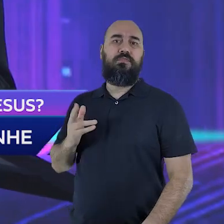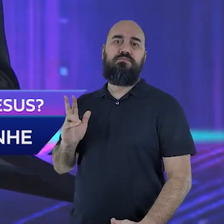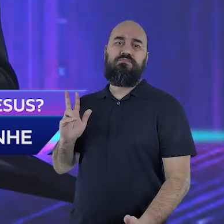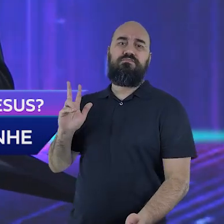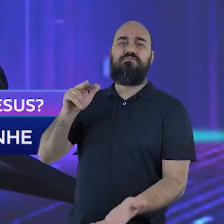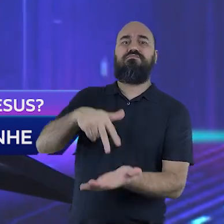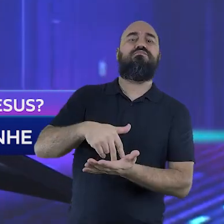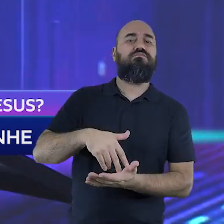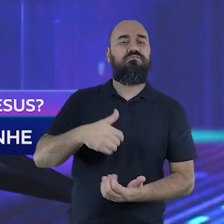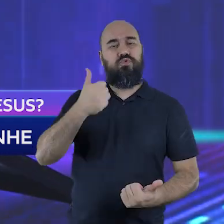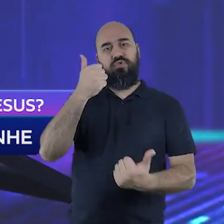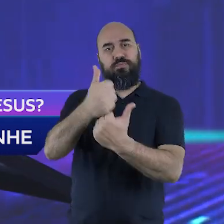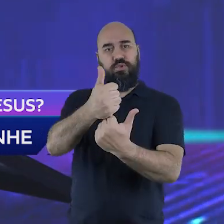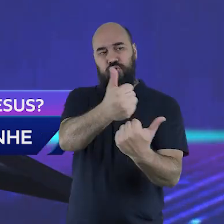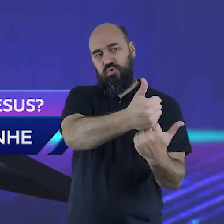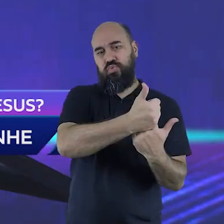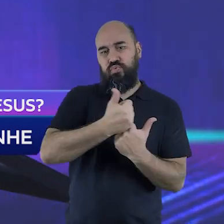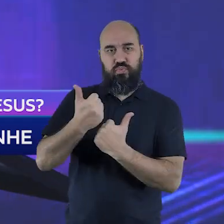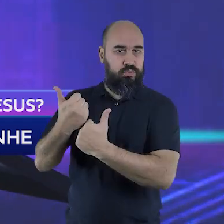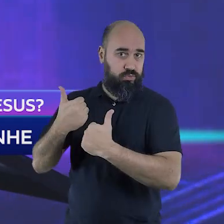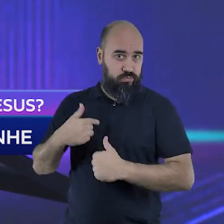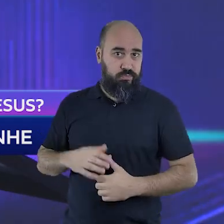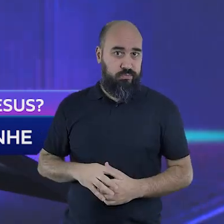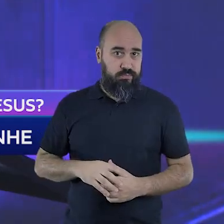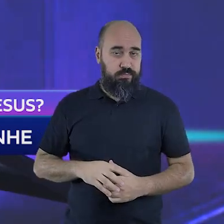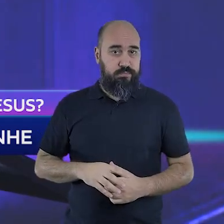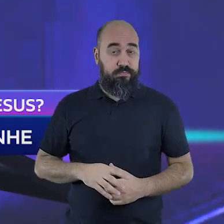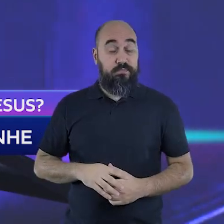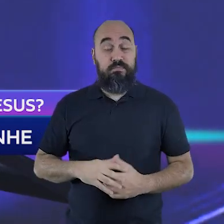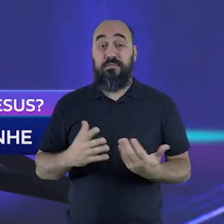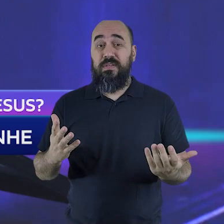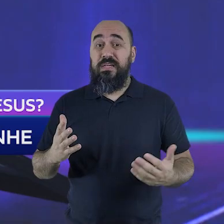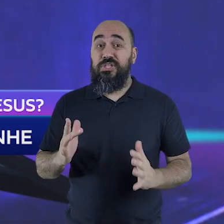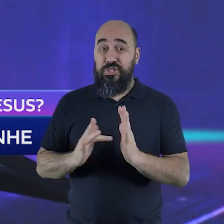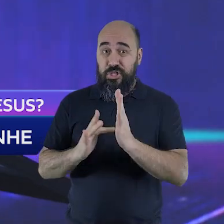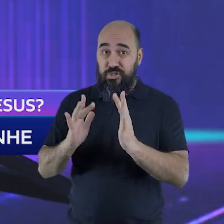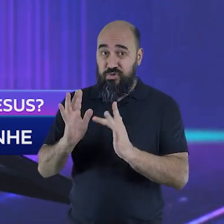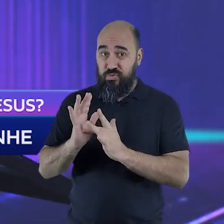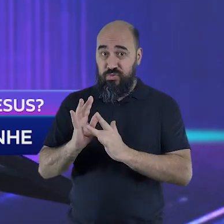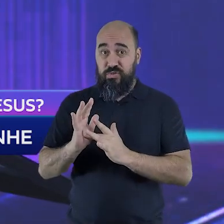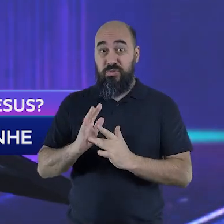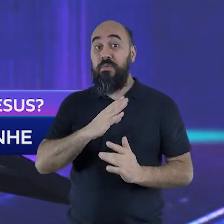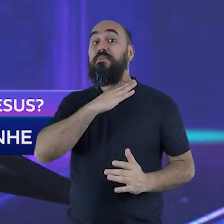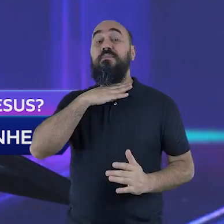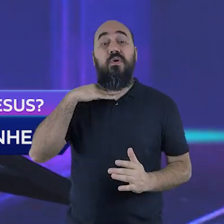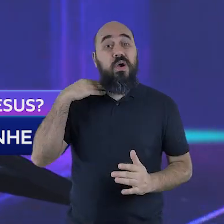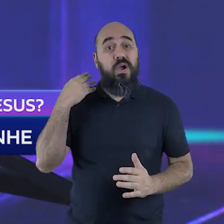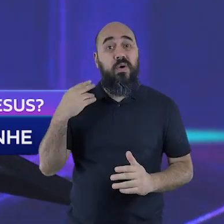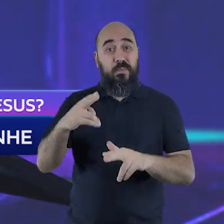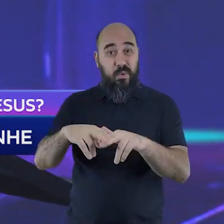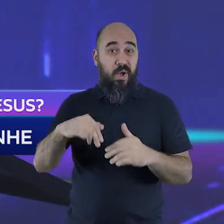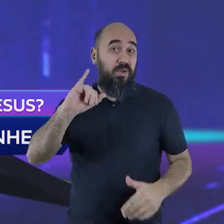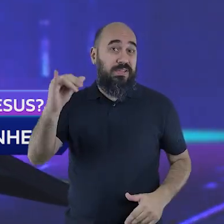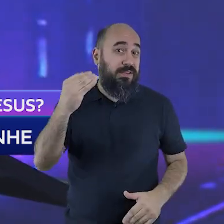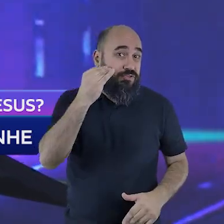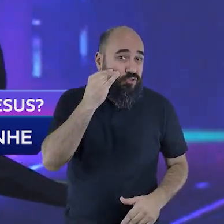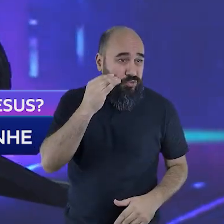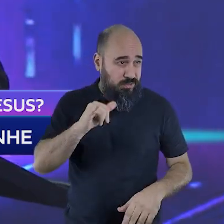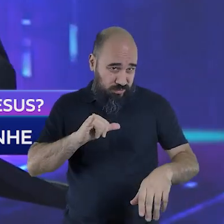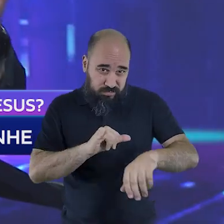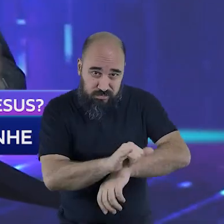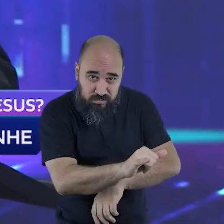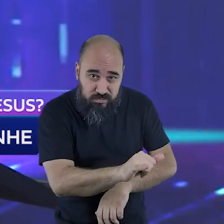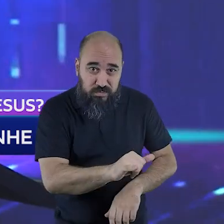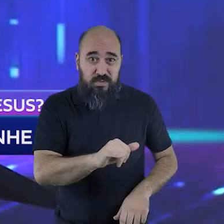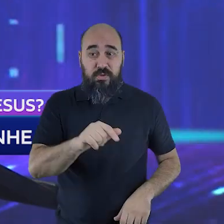para a palavra de Deus, o que levou Jesus até a cruz não foi a traição de Judas. Não foi a